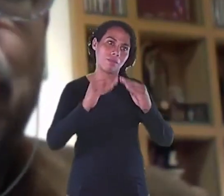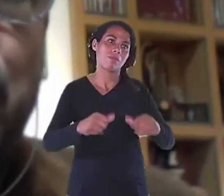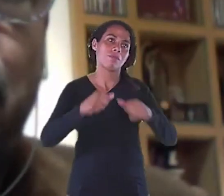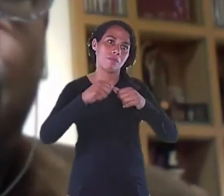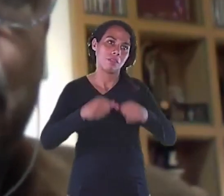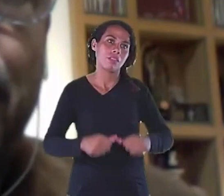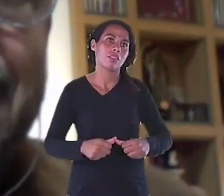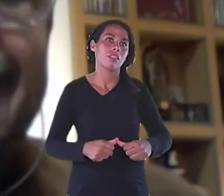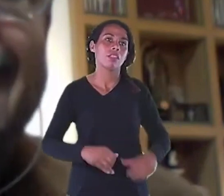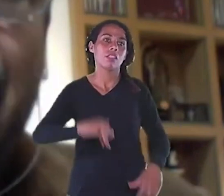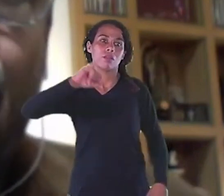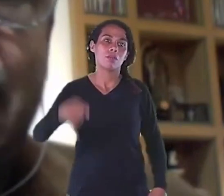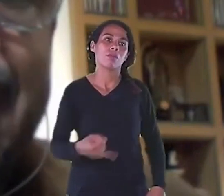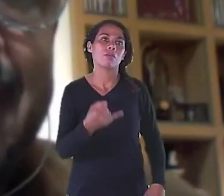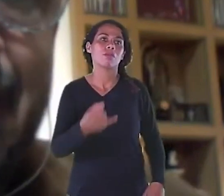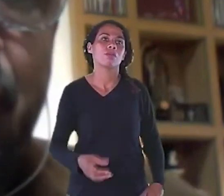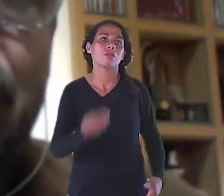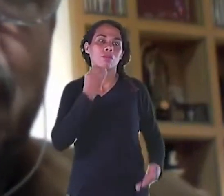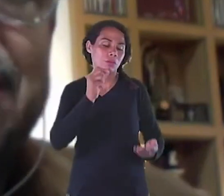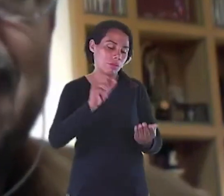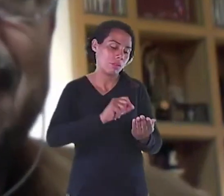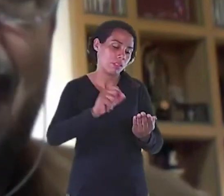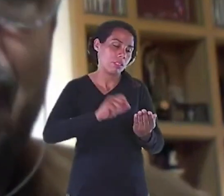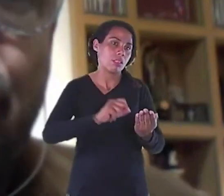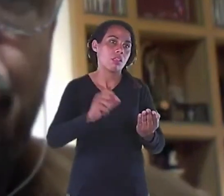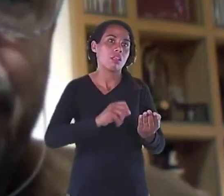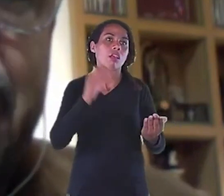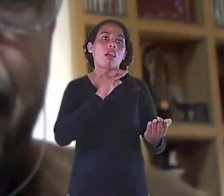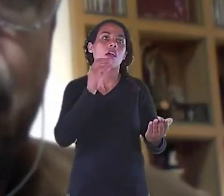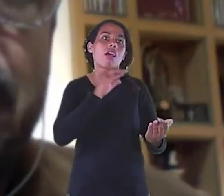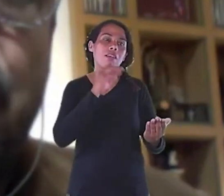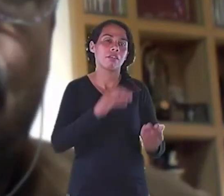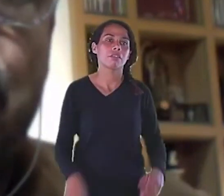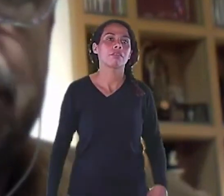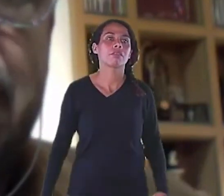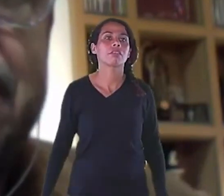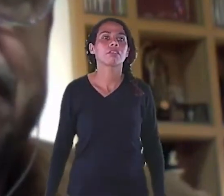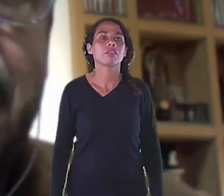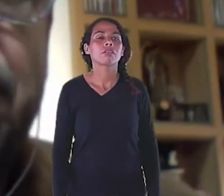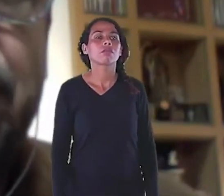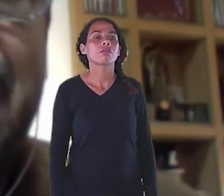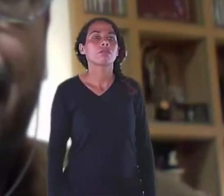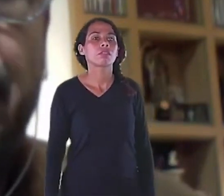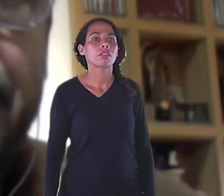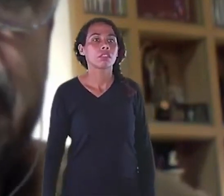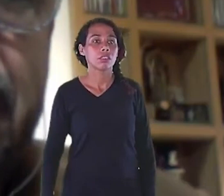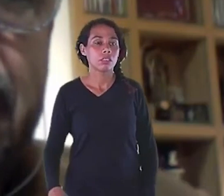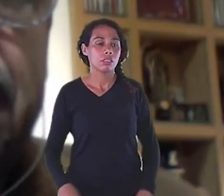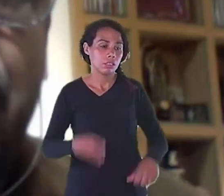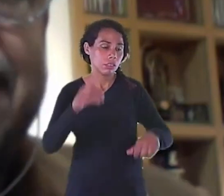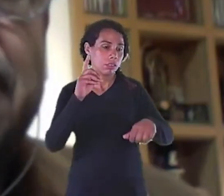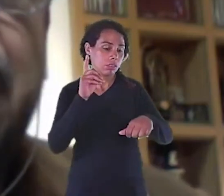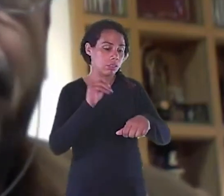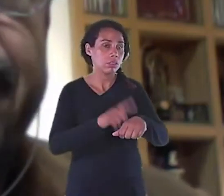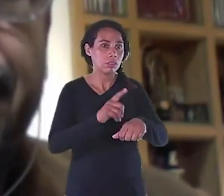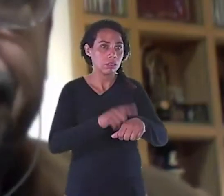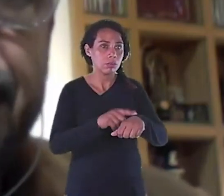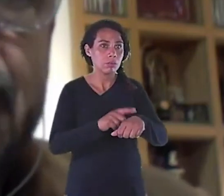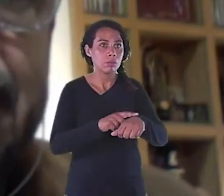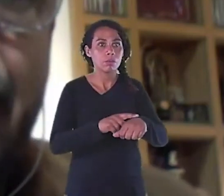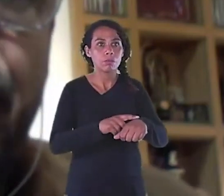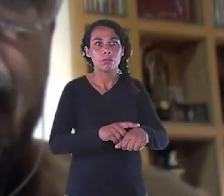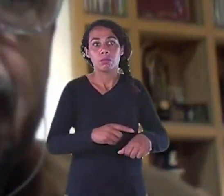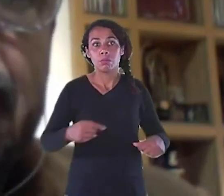período eu rendi muito E agora era para eu estar na Itália de novo Era para eu estar dando um curso Na Universidade de Napoli Na Universidade de